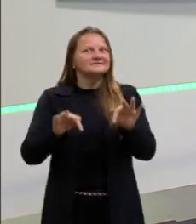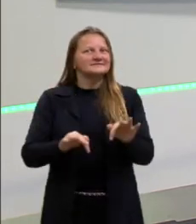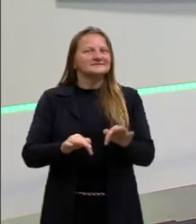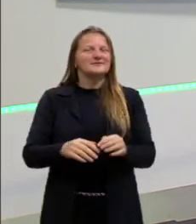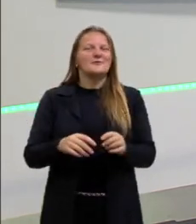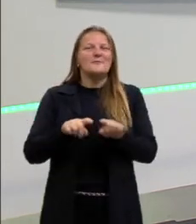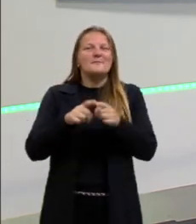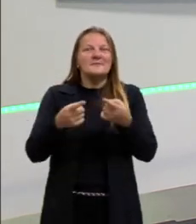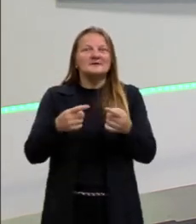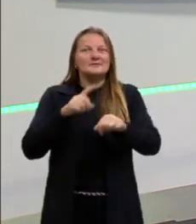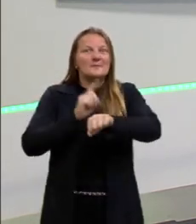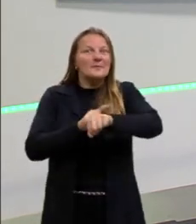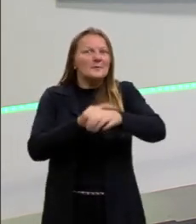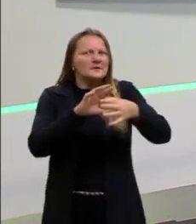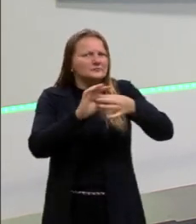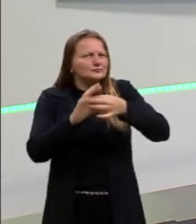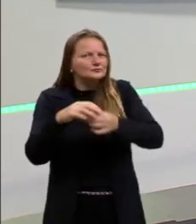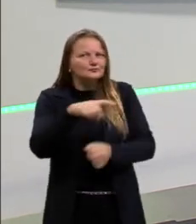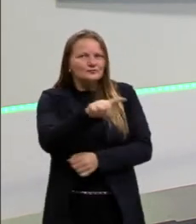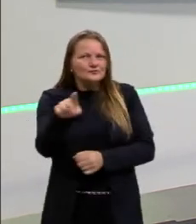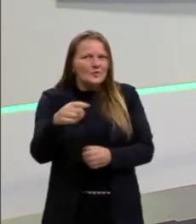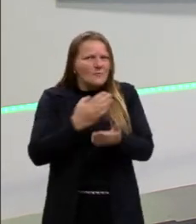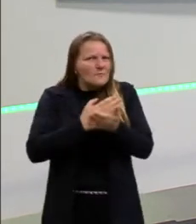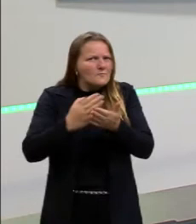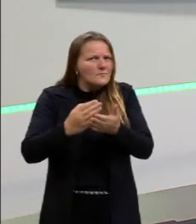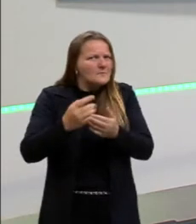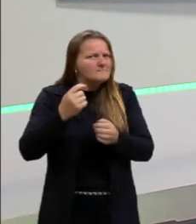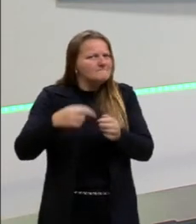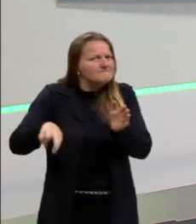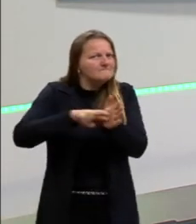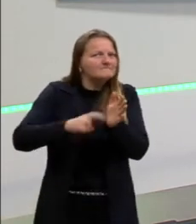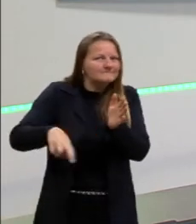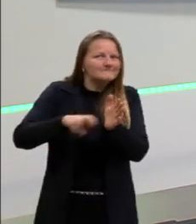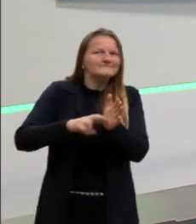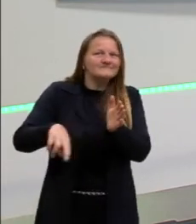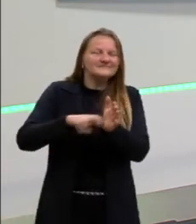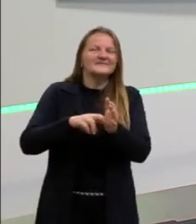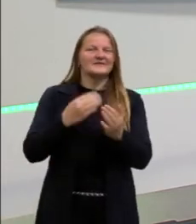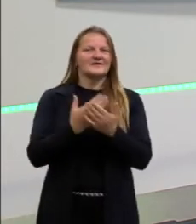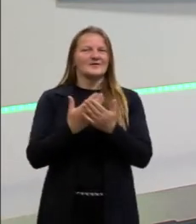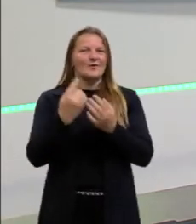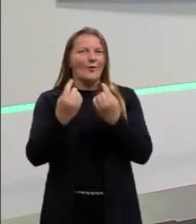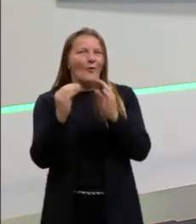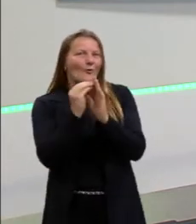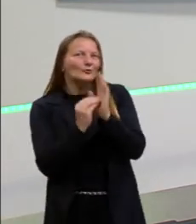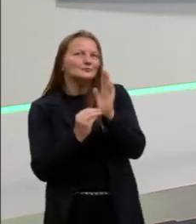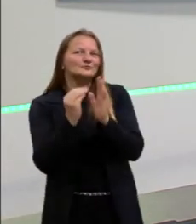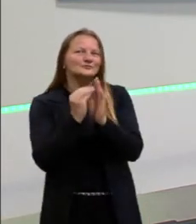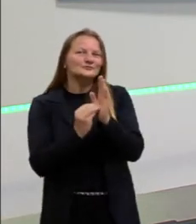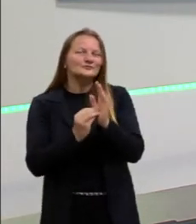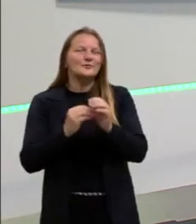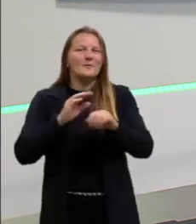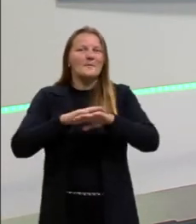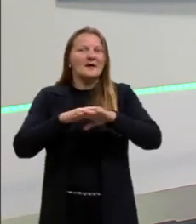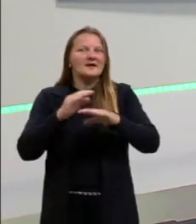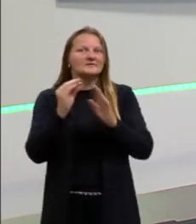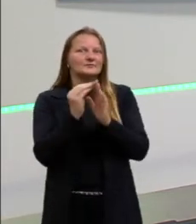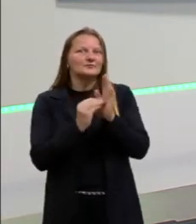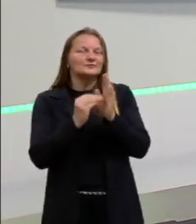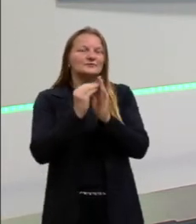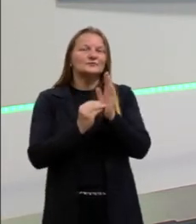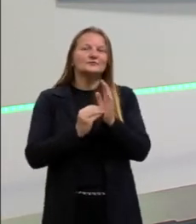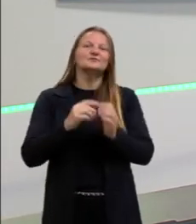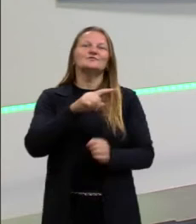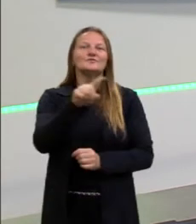Agora é o momento então de vocês começarem a revisar algumas coisas, principalmente aquelas matérias que vocês